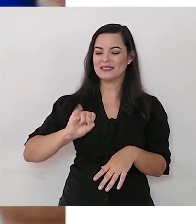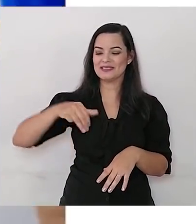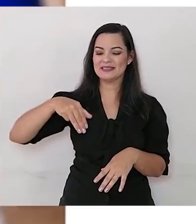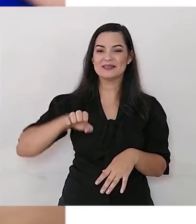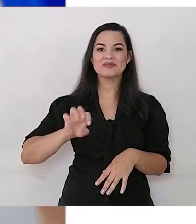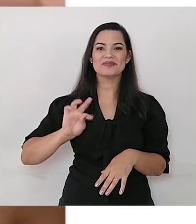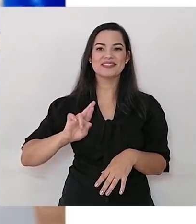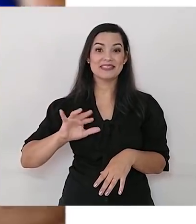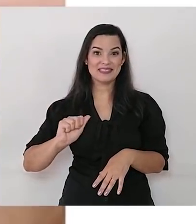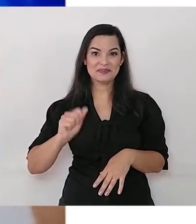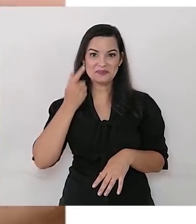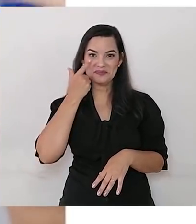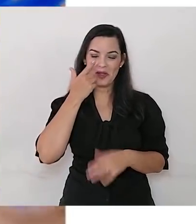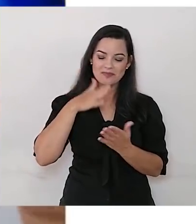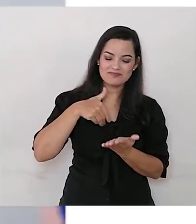pintando.